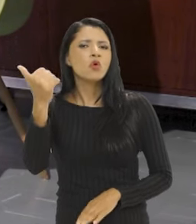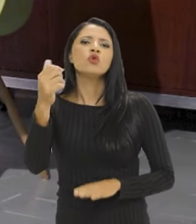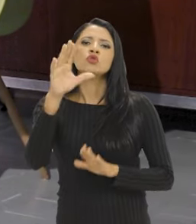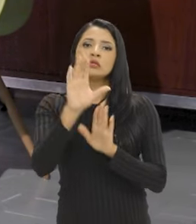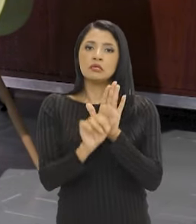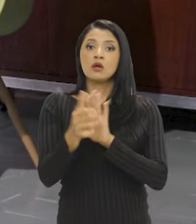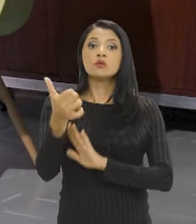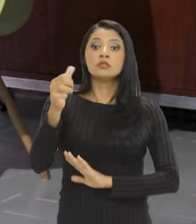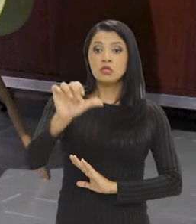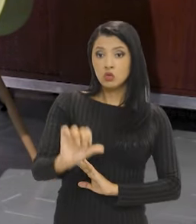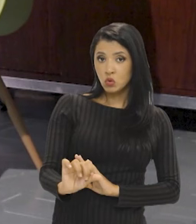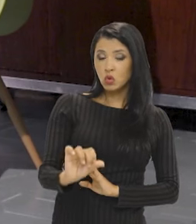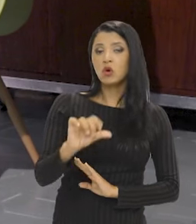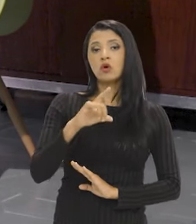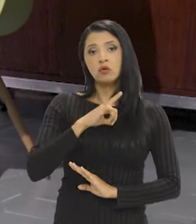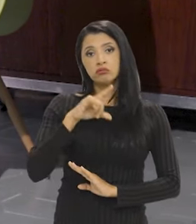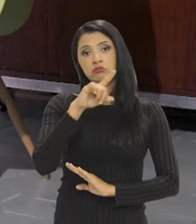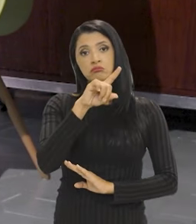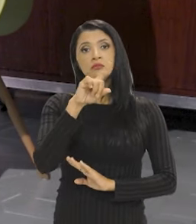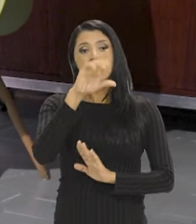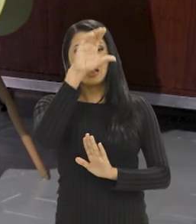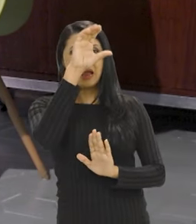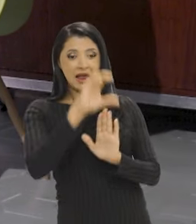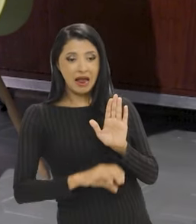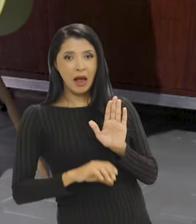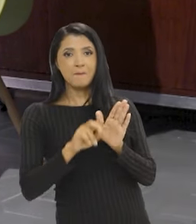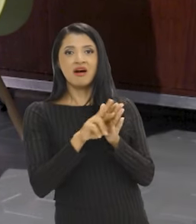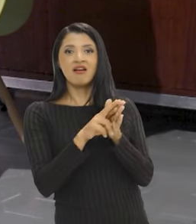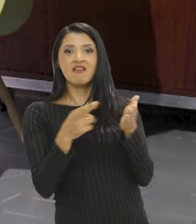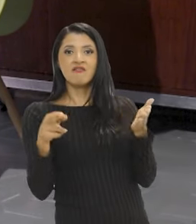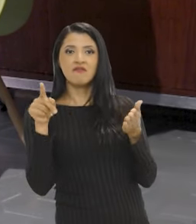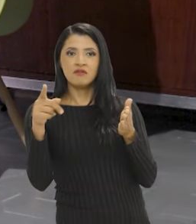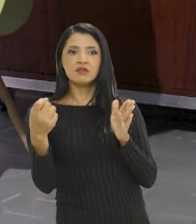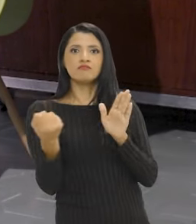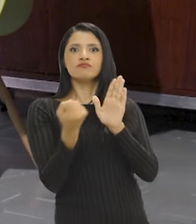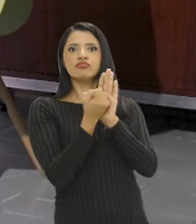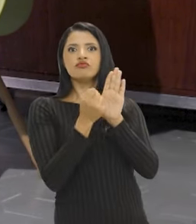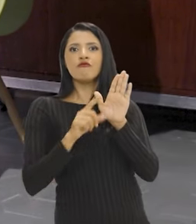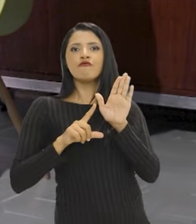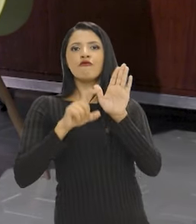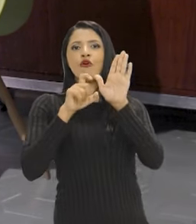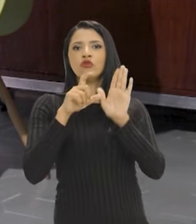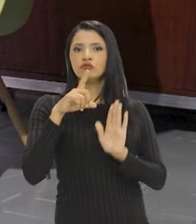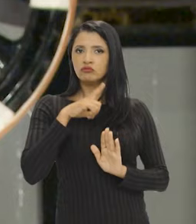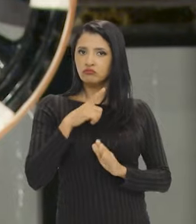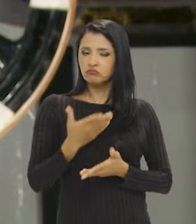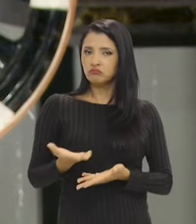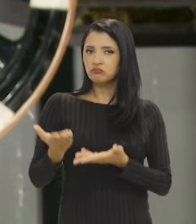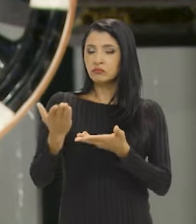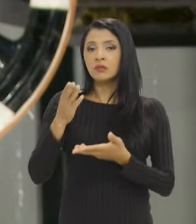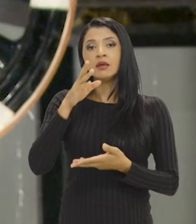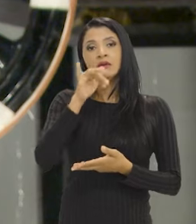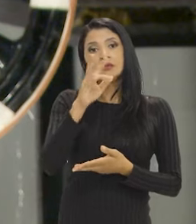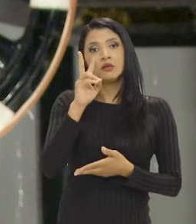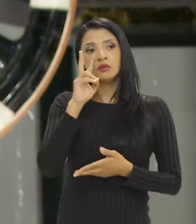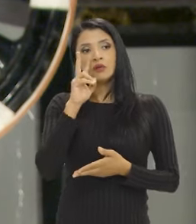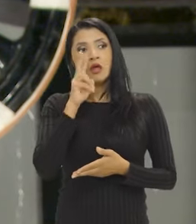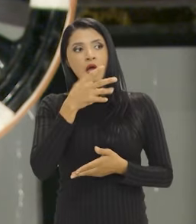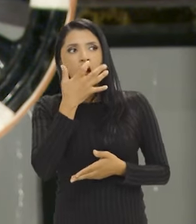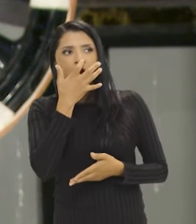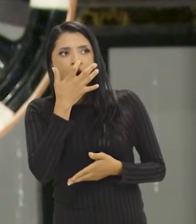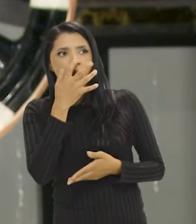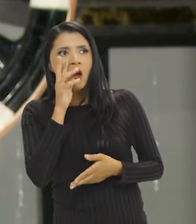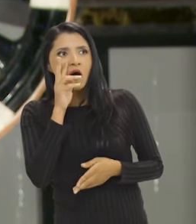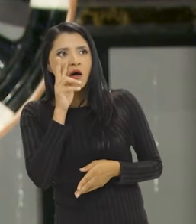XIX ocupando até páginas, capas de revistas renomadas. Se a gente tiver